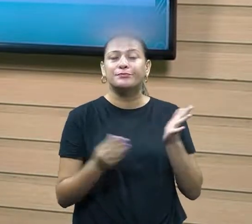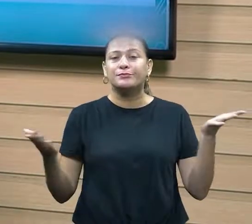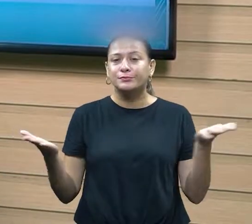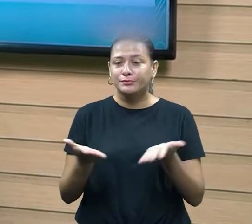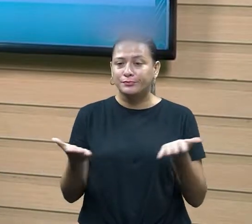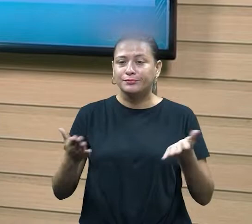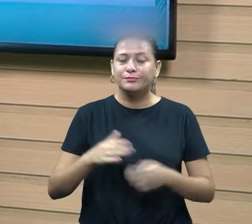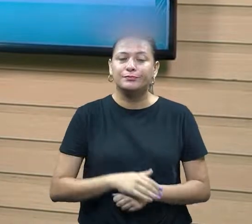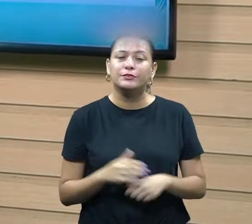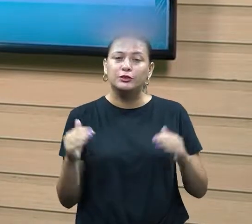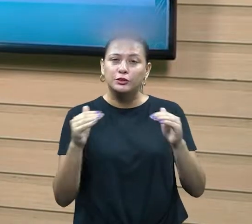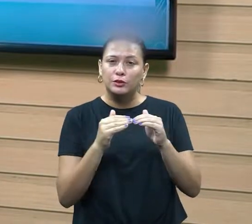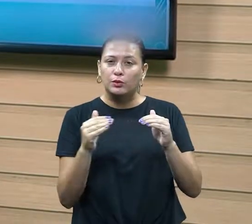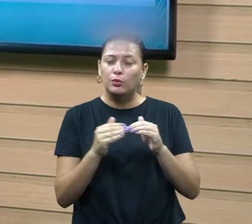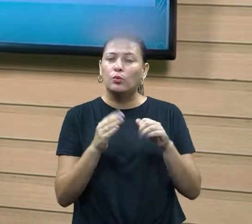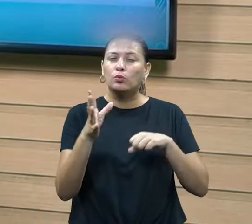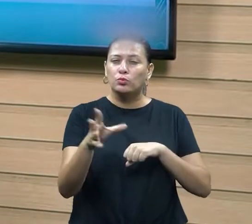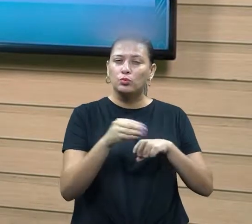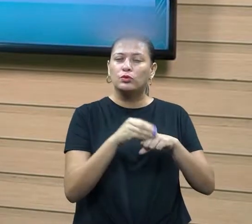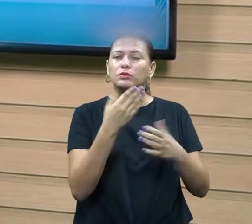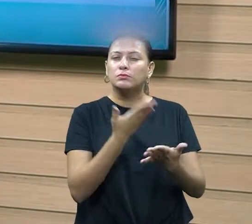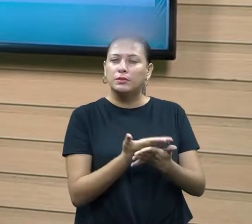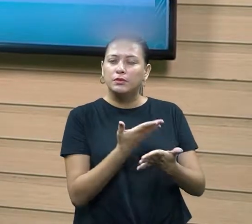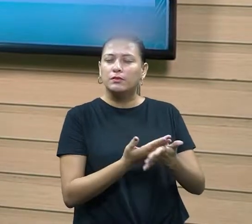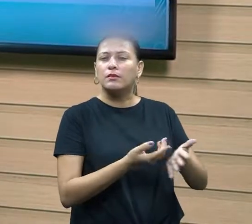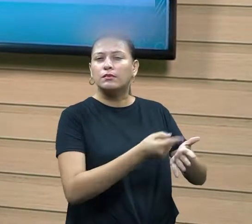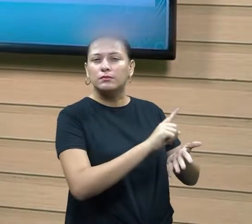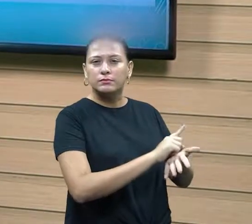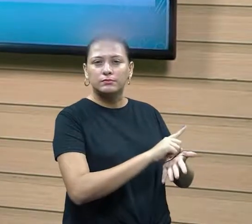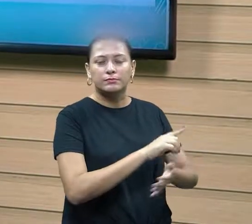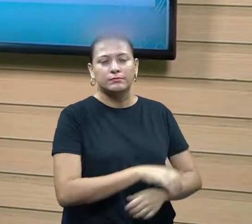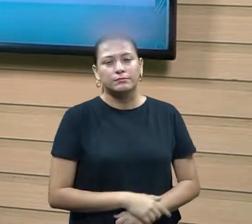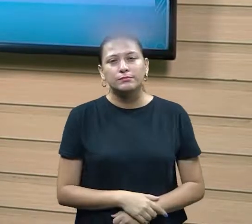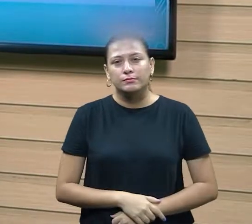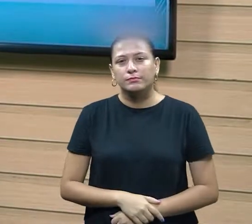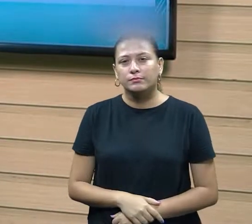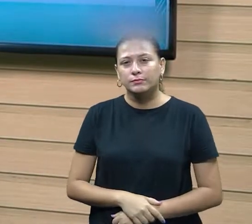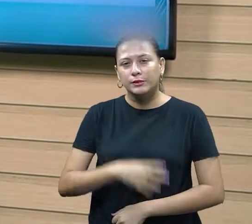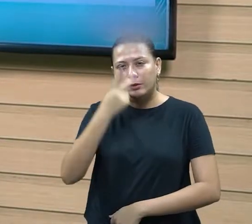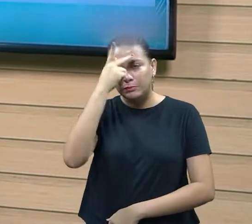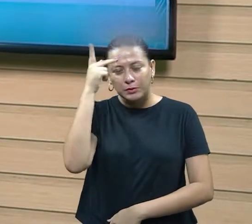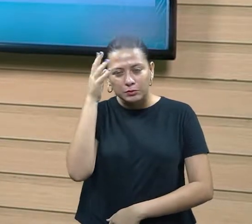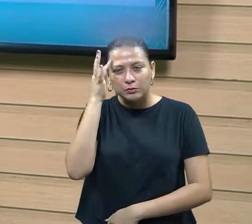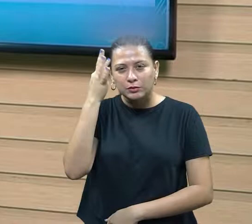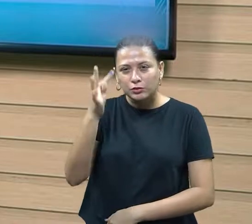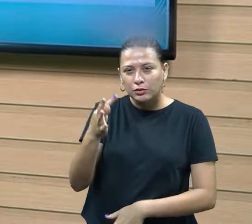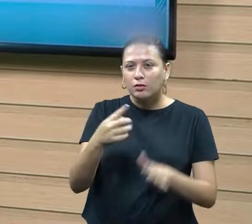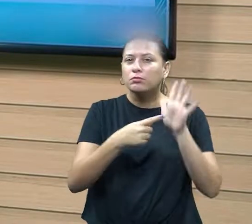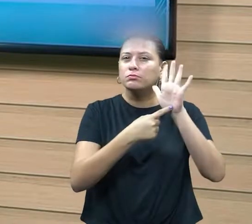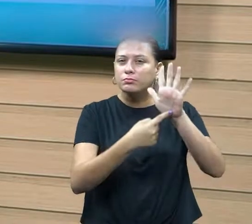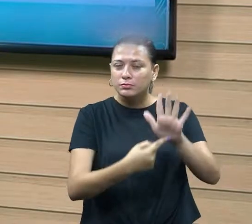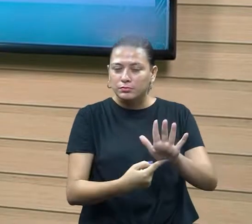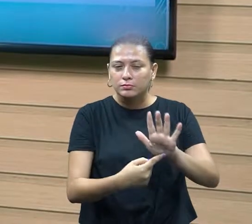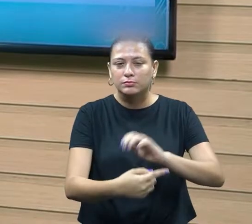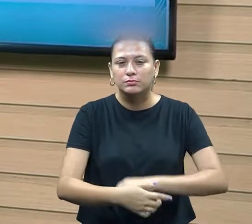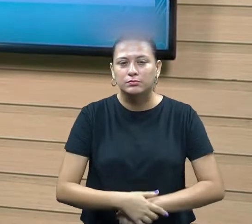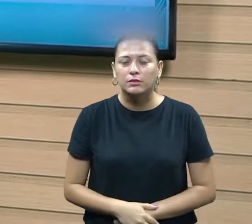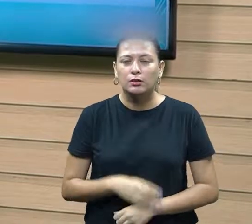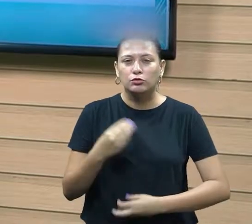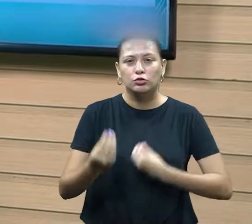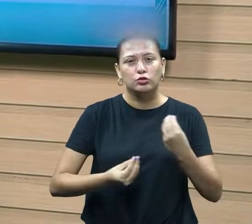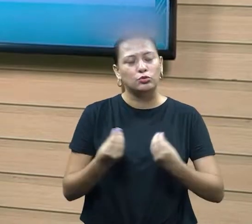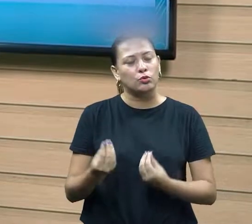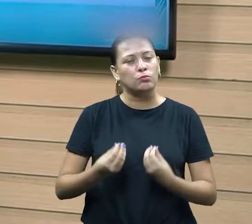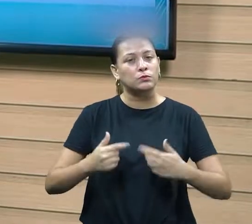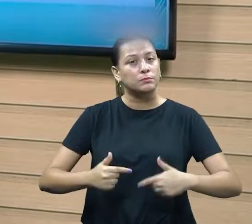conhecimentos que nós vimos nas aulas anteriores, que os autores trouxeram para nós, como o negociador deve se posicionar.